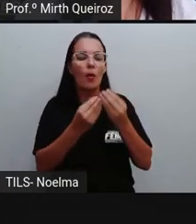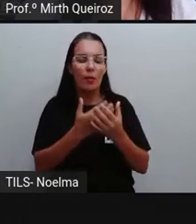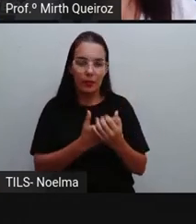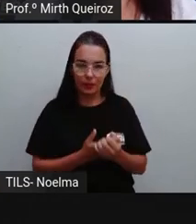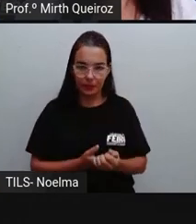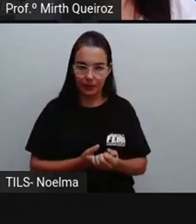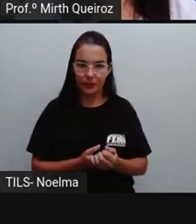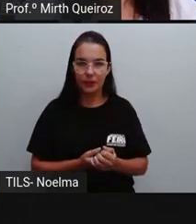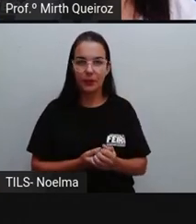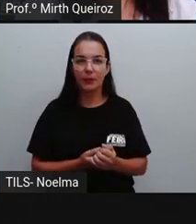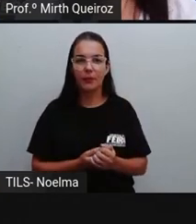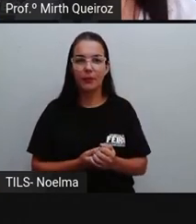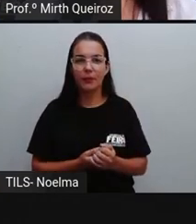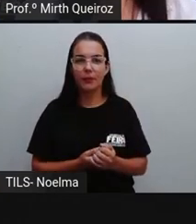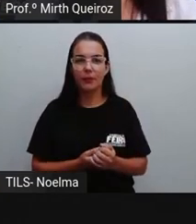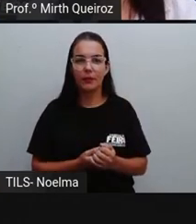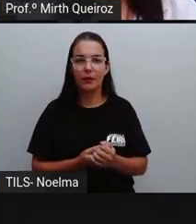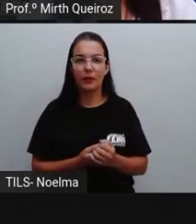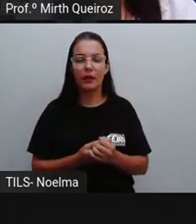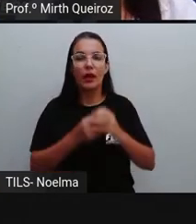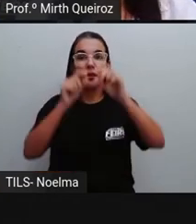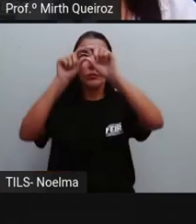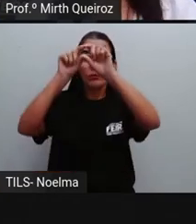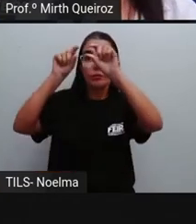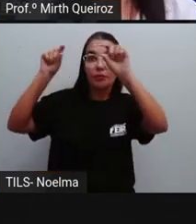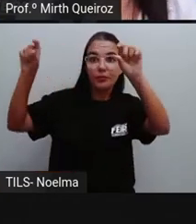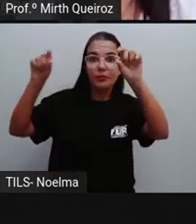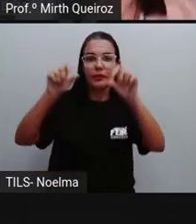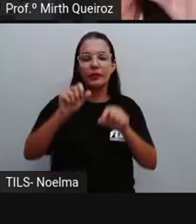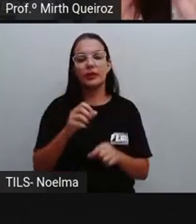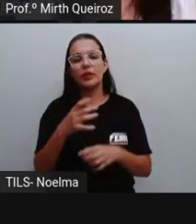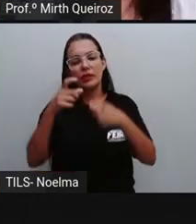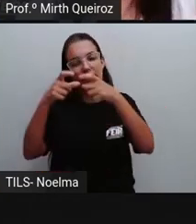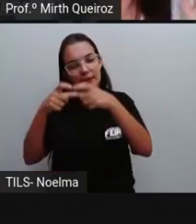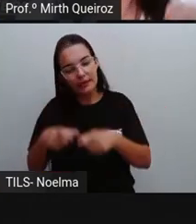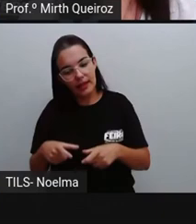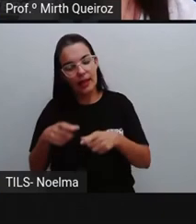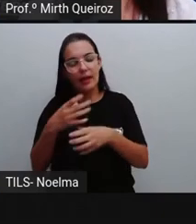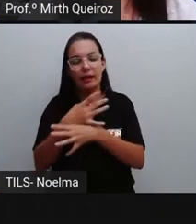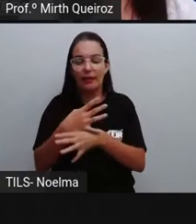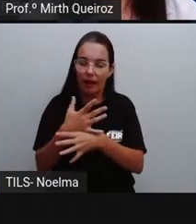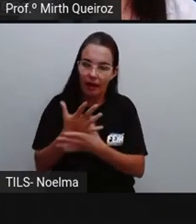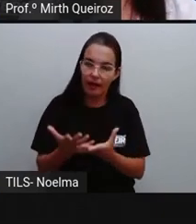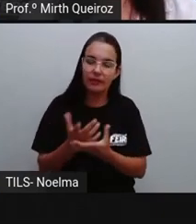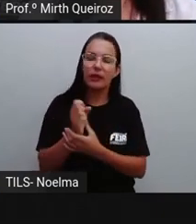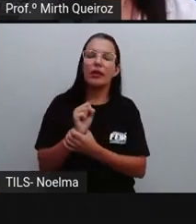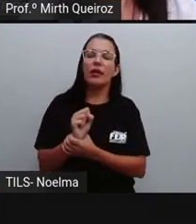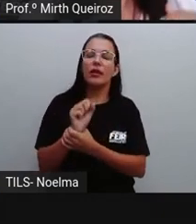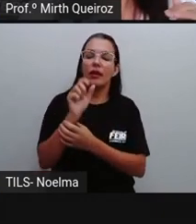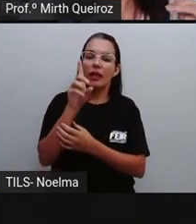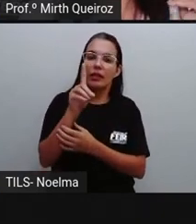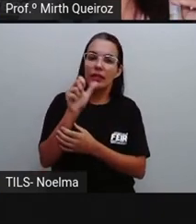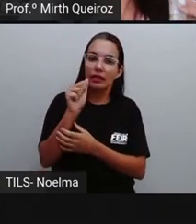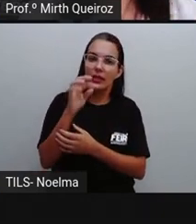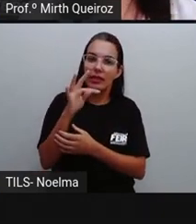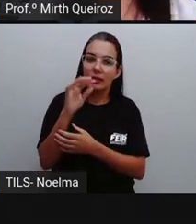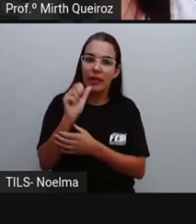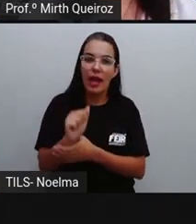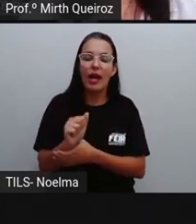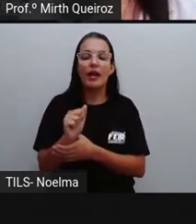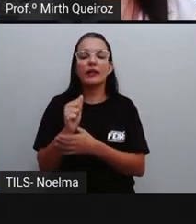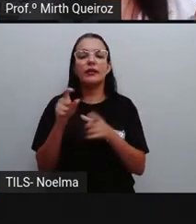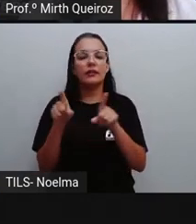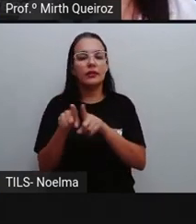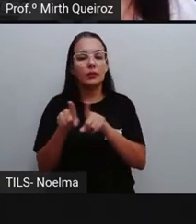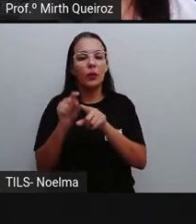essa então, Pro? O cabeçalho que é logo acima na primeira linha onde a gente vai indicar